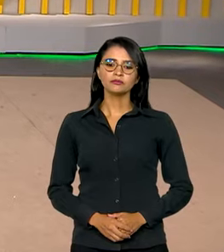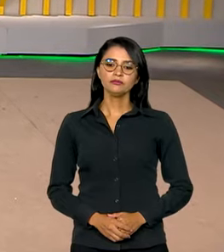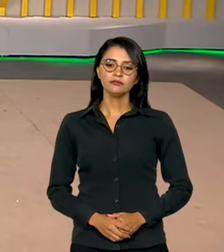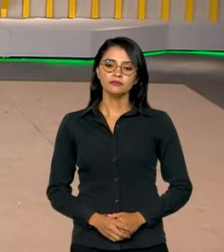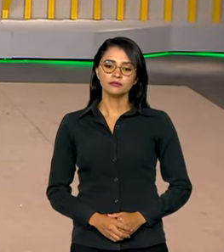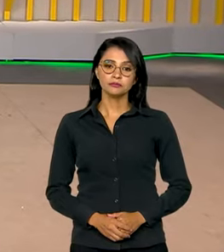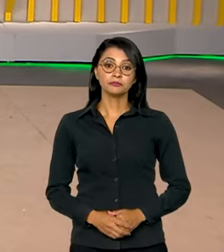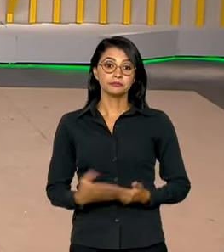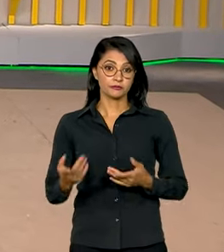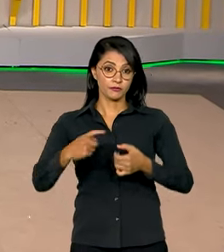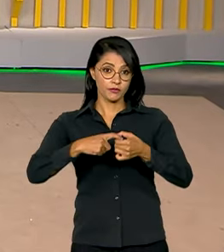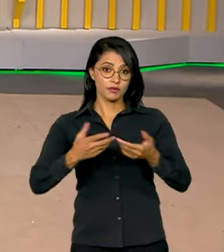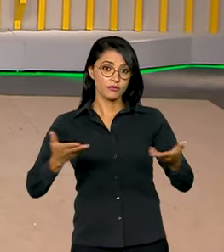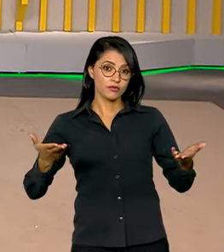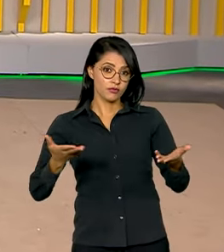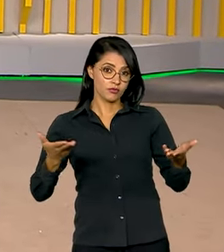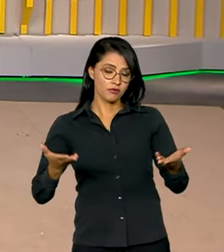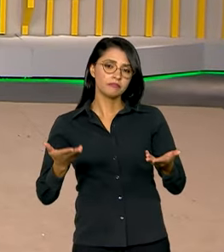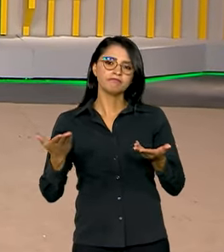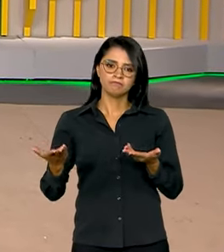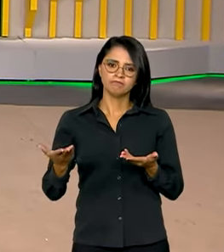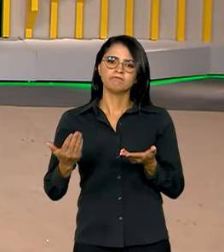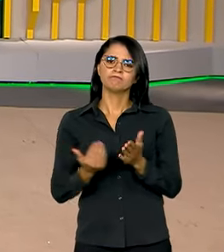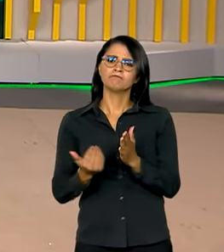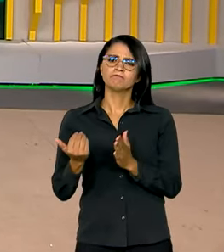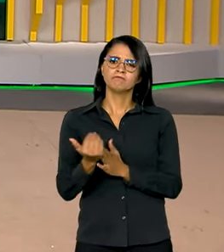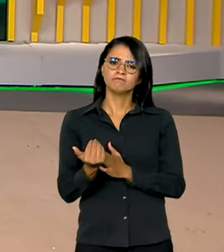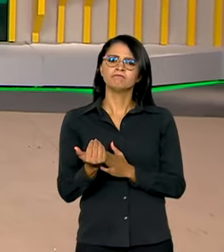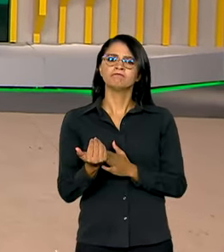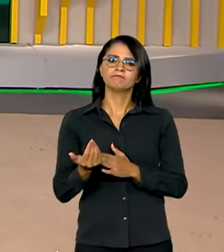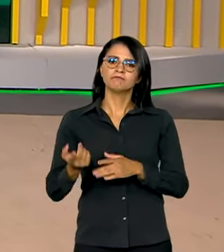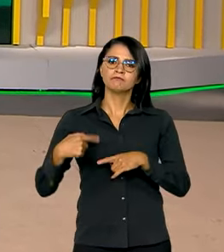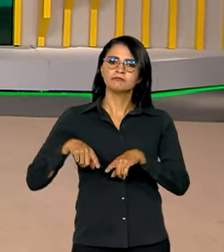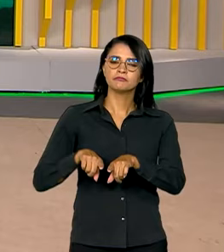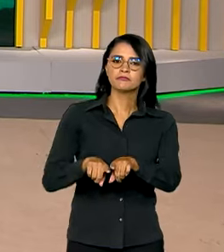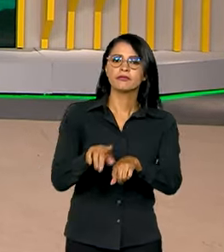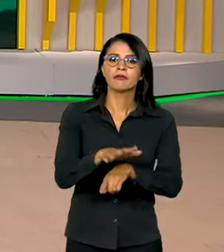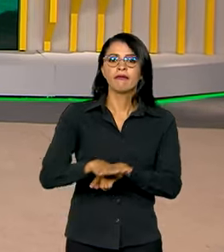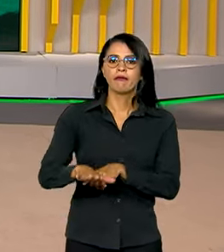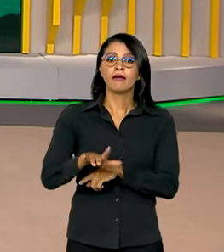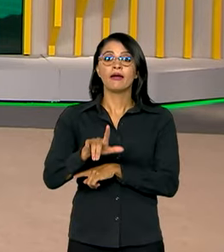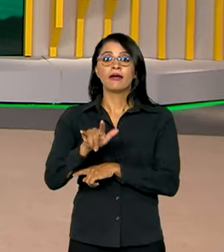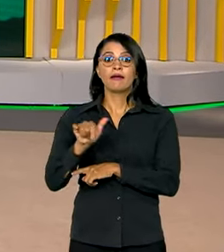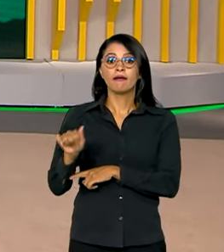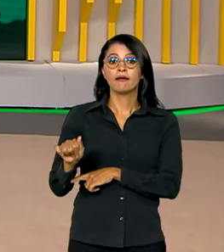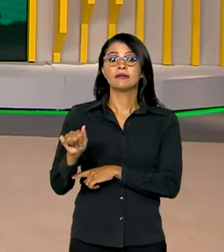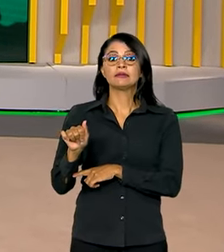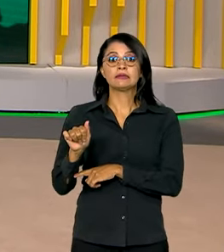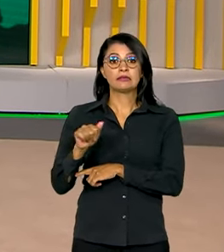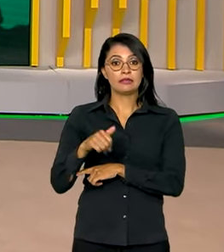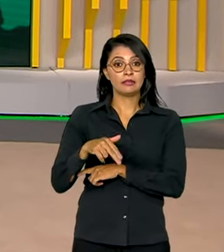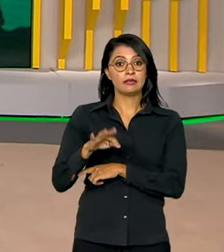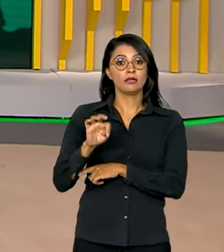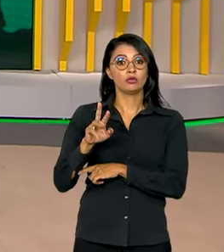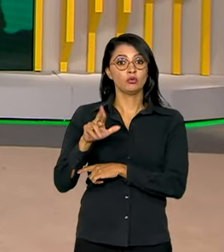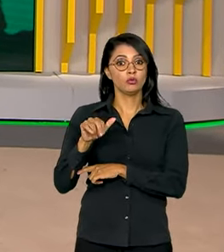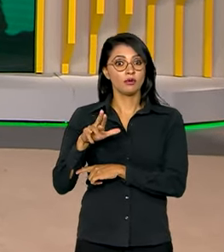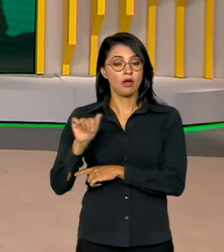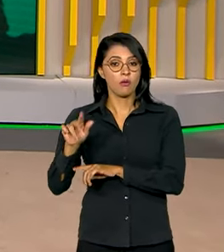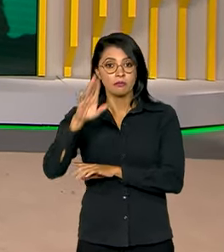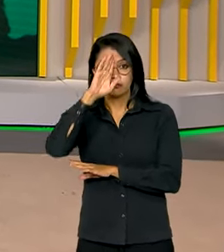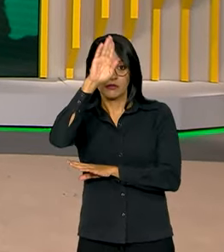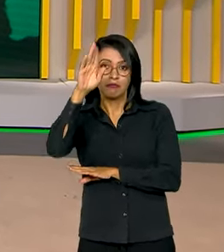O Brasil em dia já está de volta a aumentar a parceria no setor de gás natural. Este é um dos principais resultados